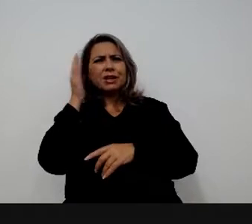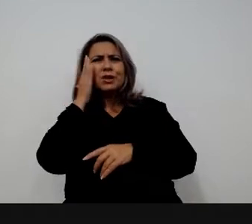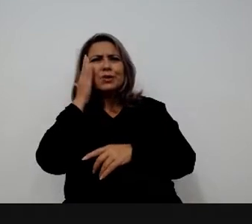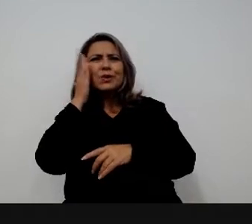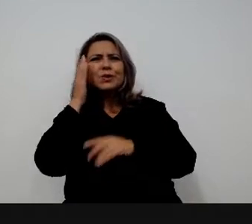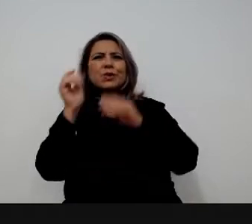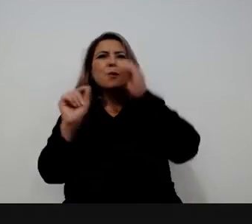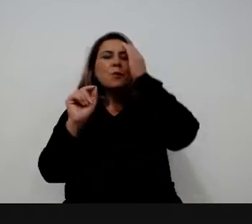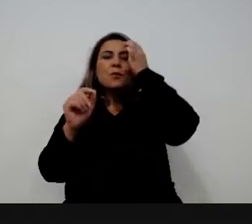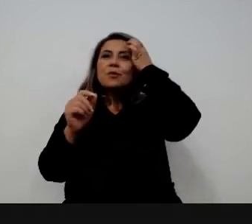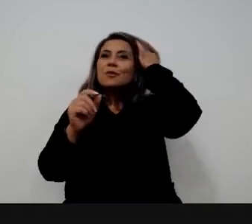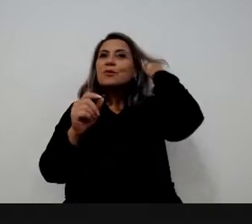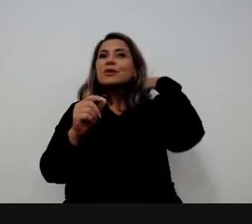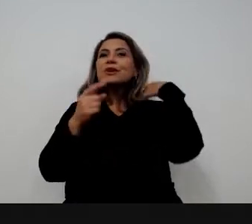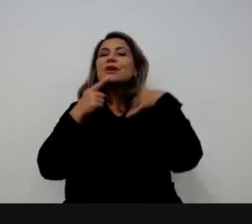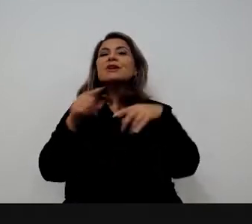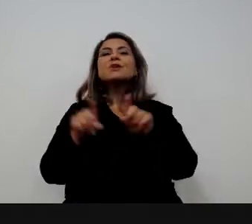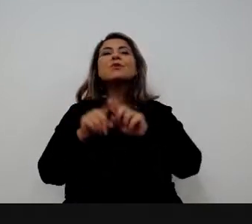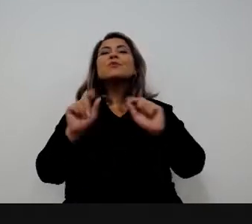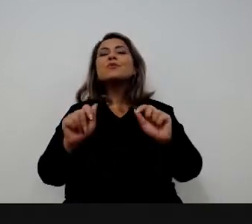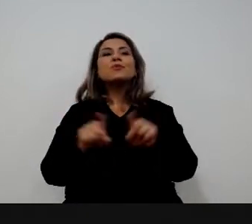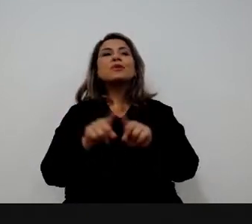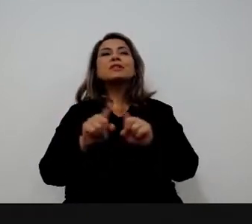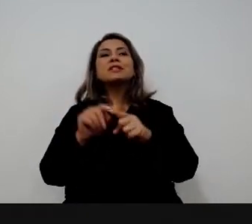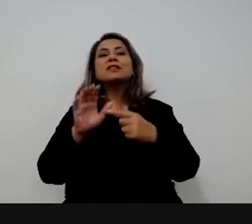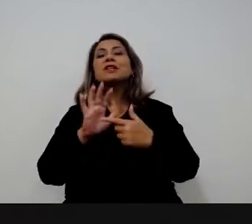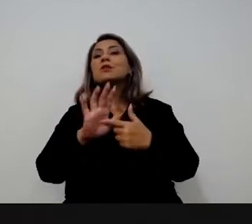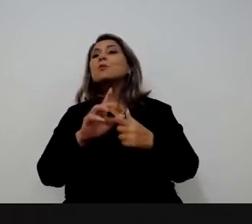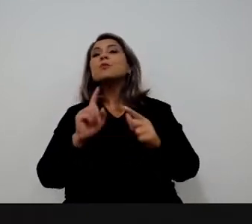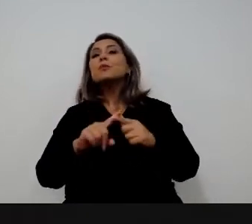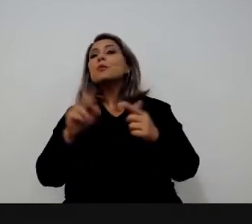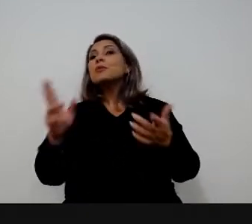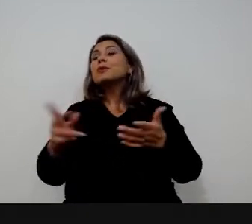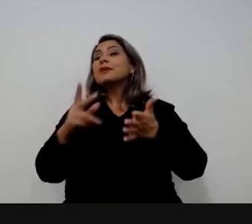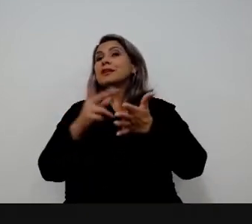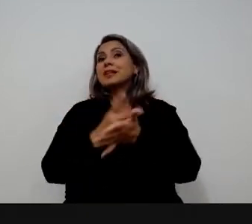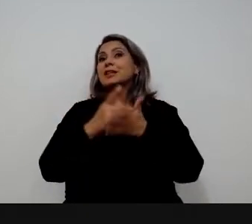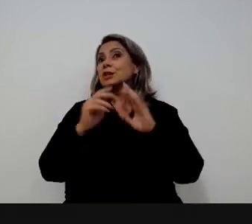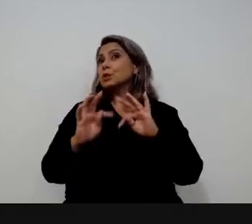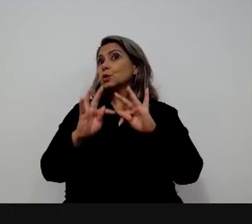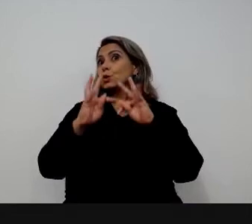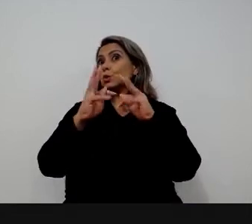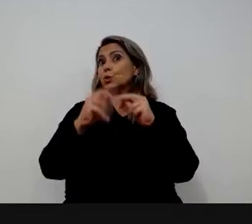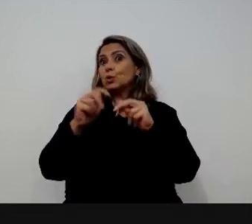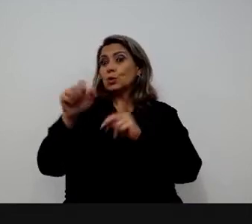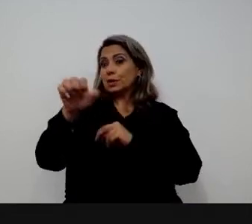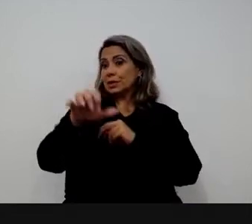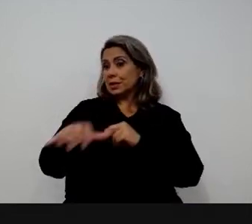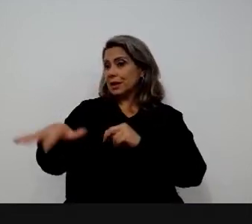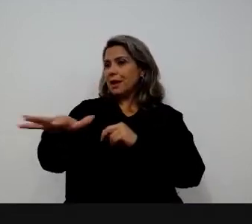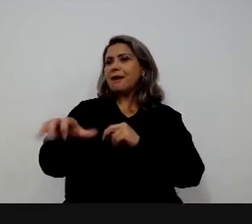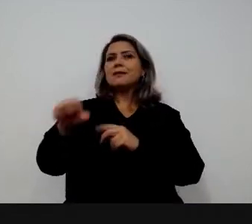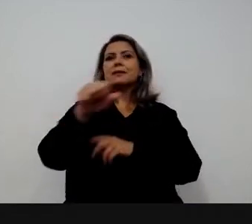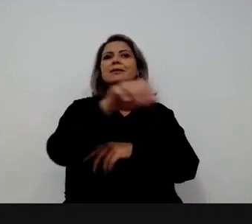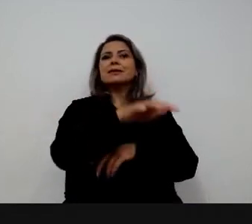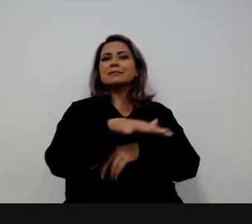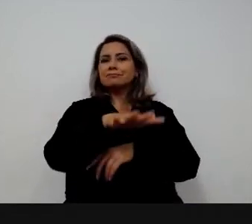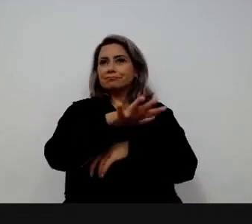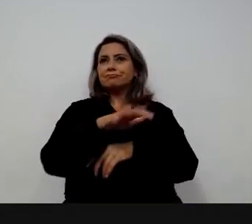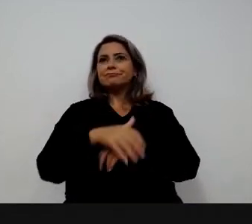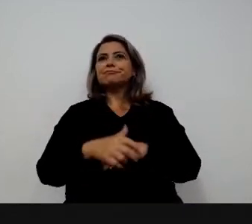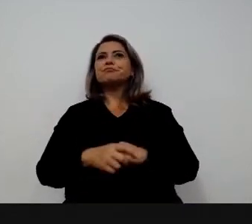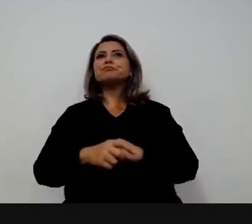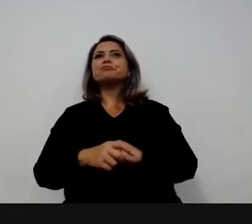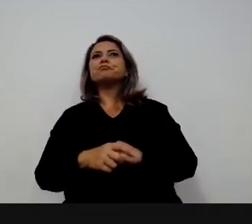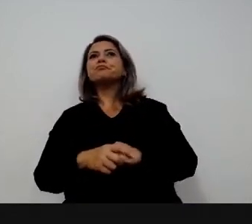local onde está a automação, porque talvez de todas essas áreas, talvez aquela que